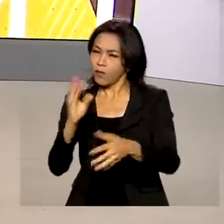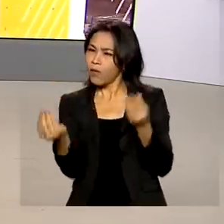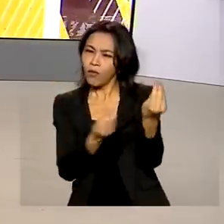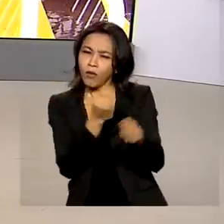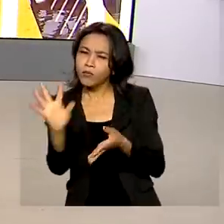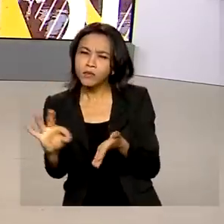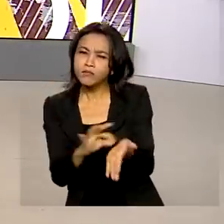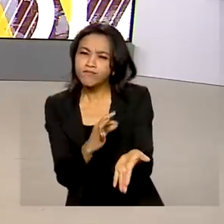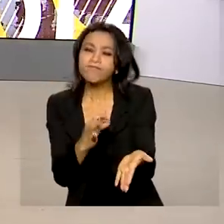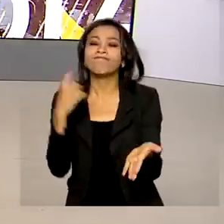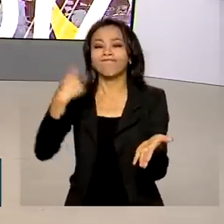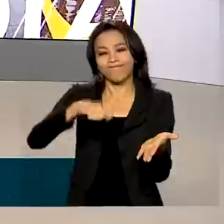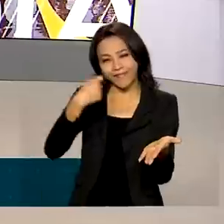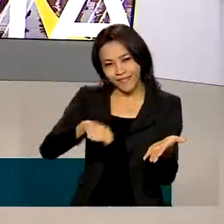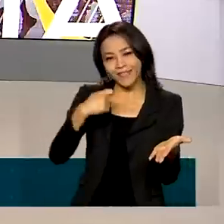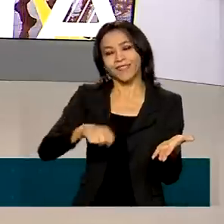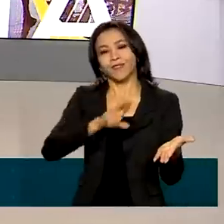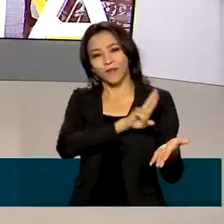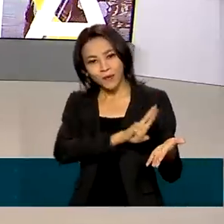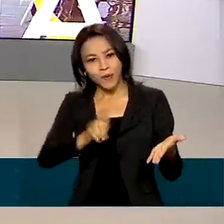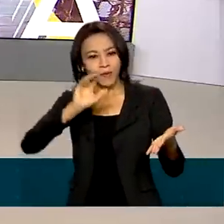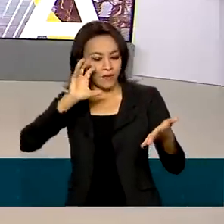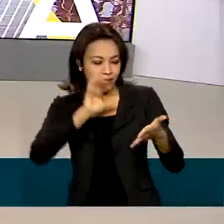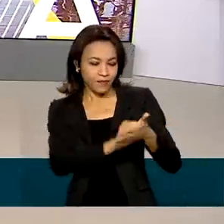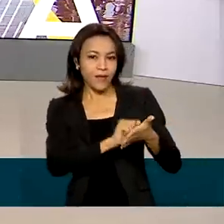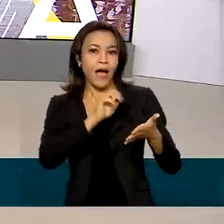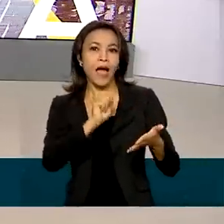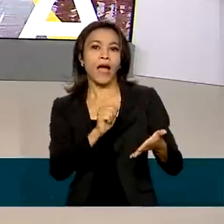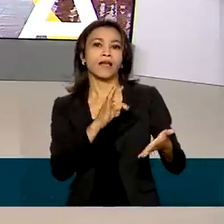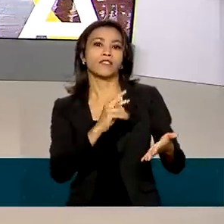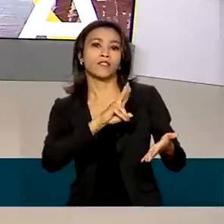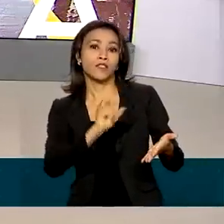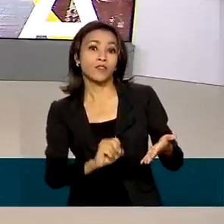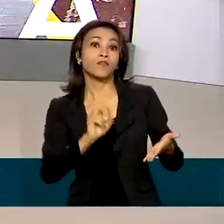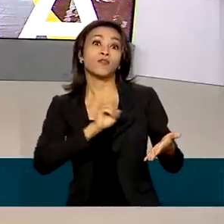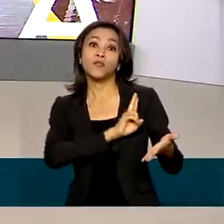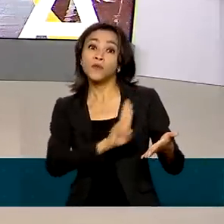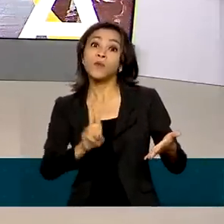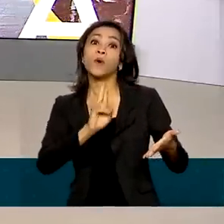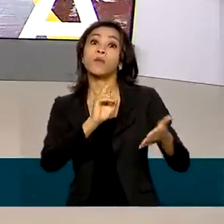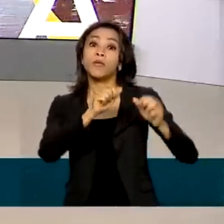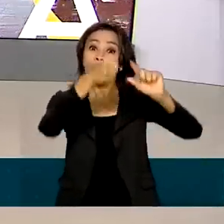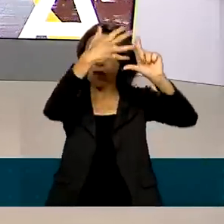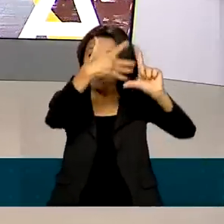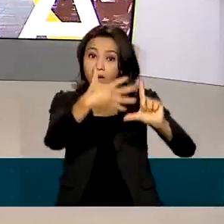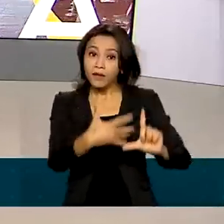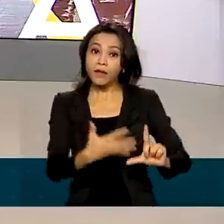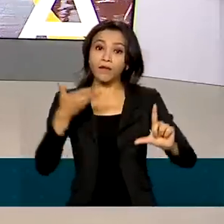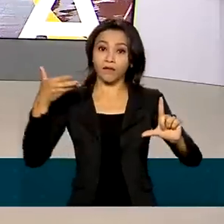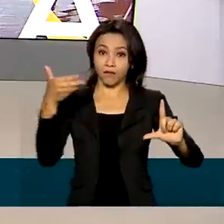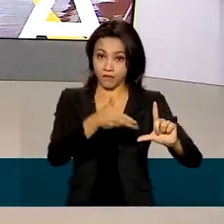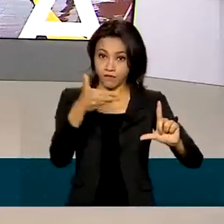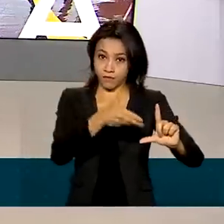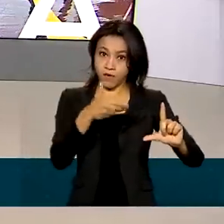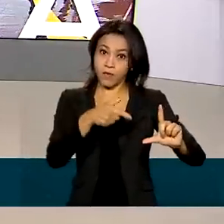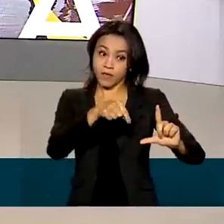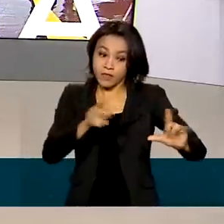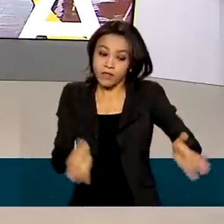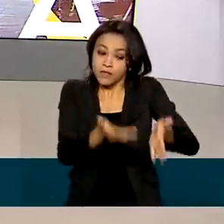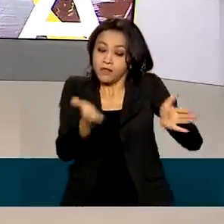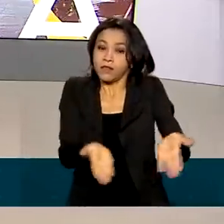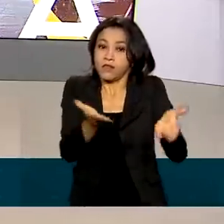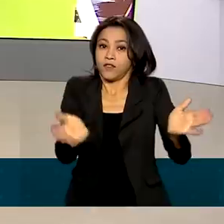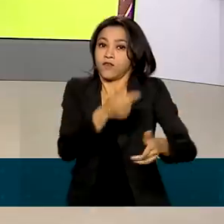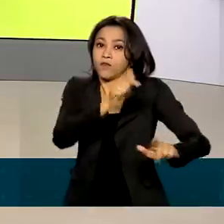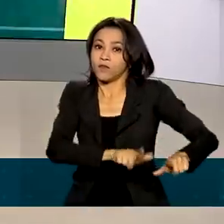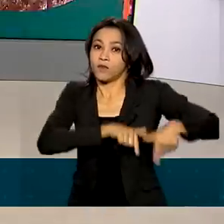candidato deve ter cadastro ativo e conta de acesso na plataforma do Programa Nacional de Incentivo ao Voluntariado.